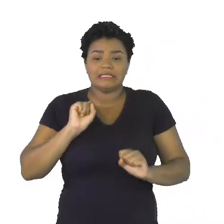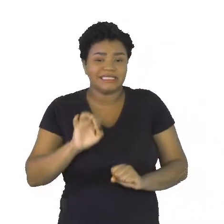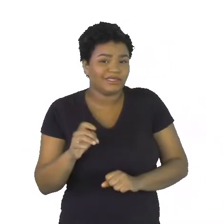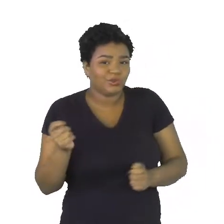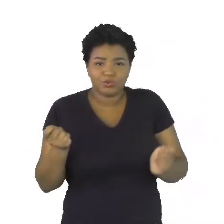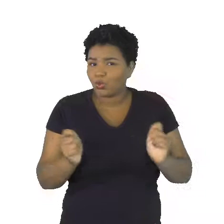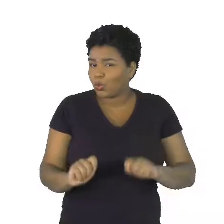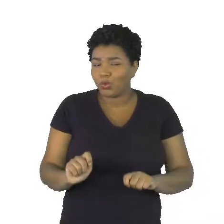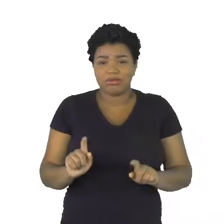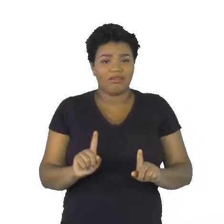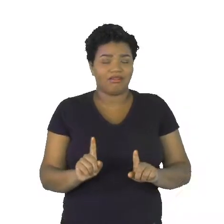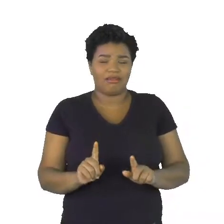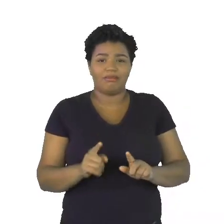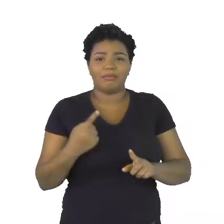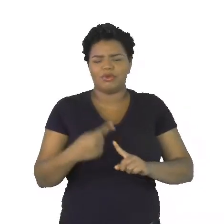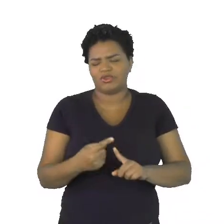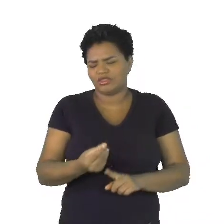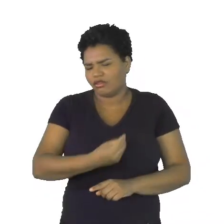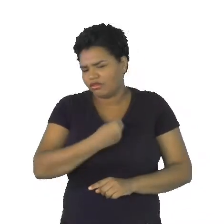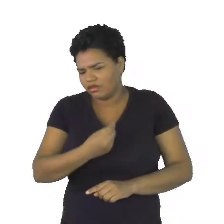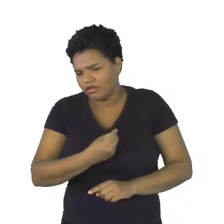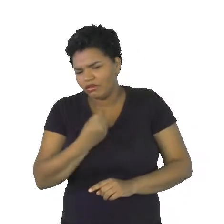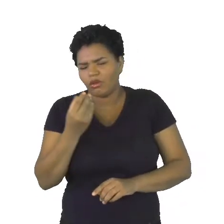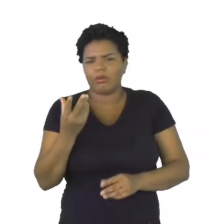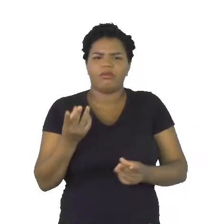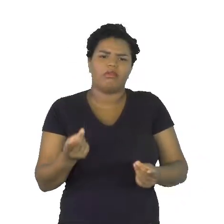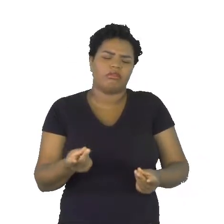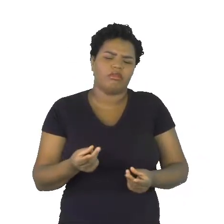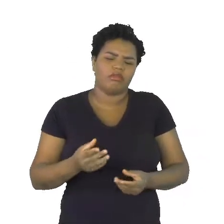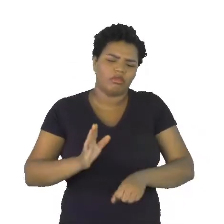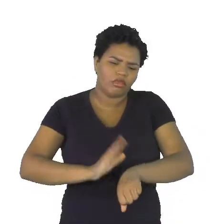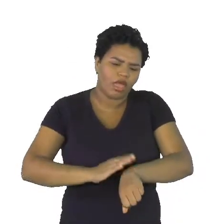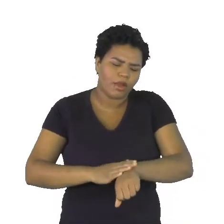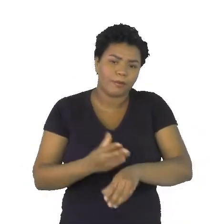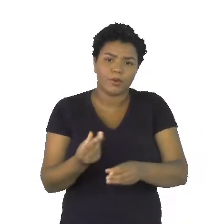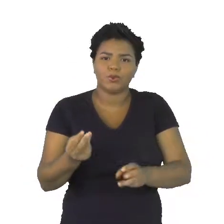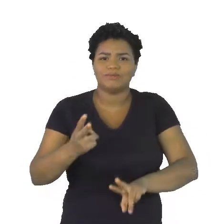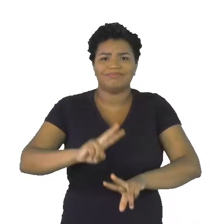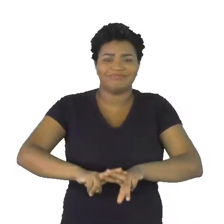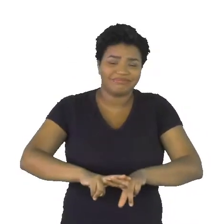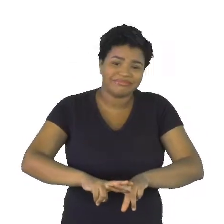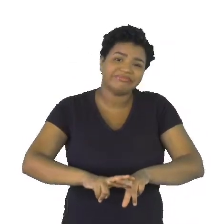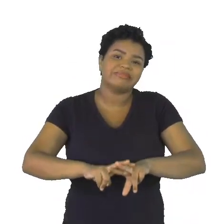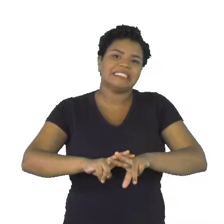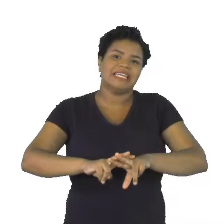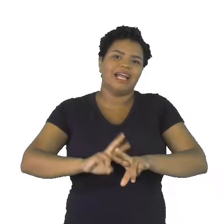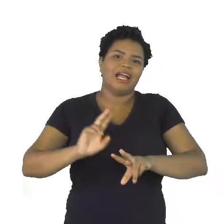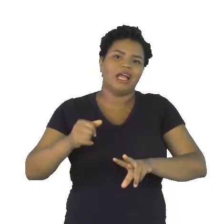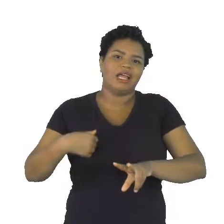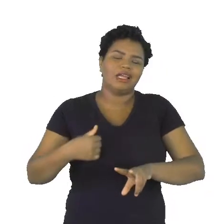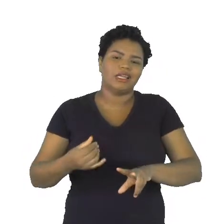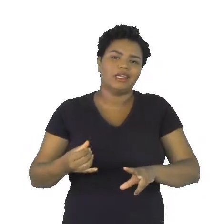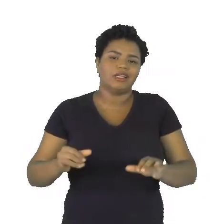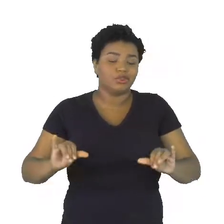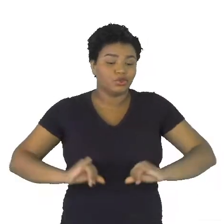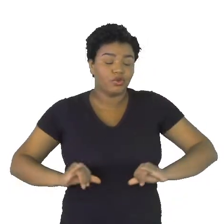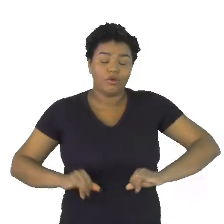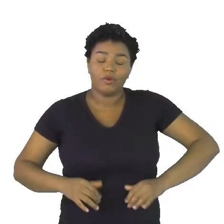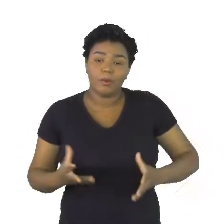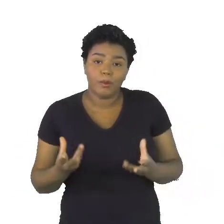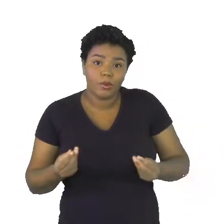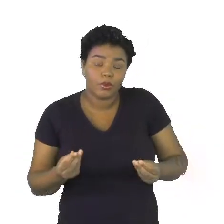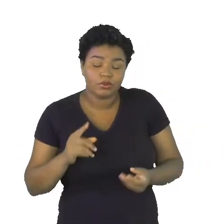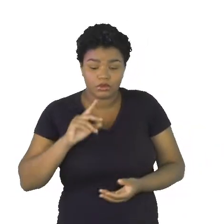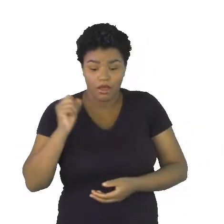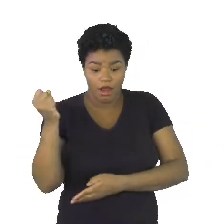condições porque já viveu muito tempo em cativeiro, ou porque as sequelas do acidente que ele sofreu foram muito graves. Então,